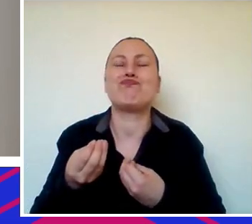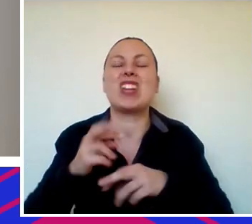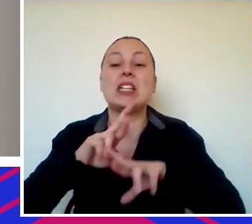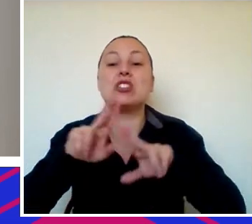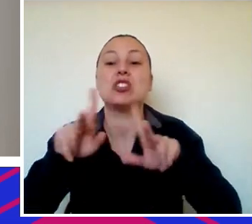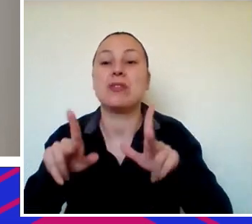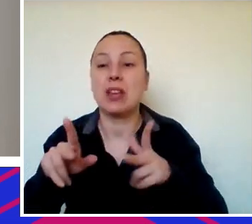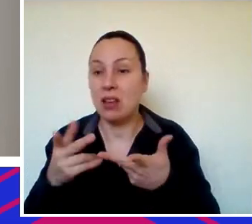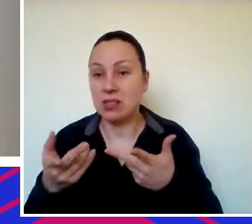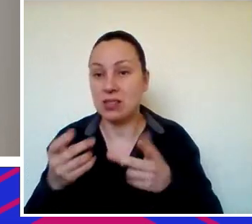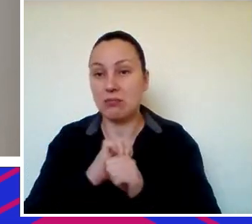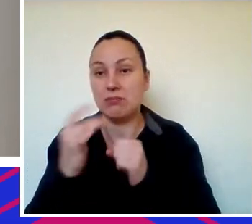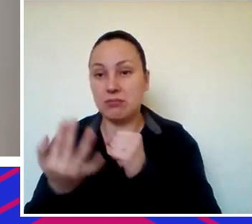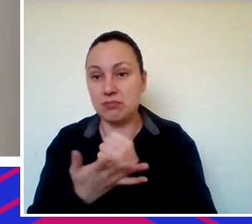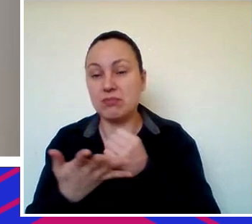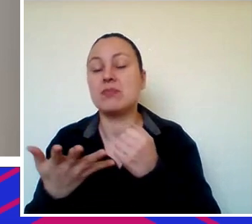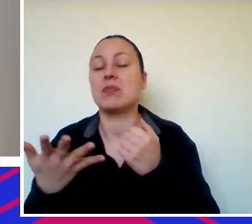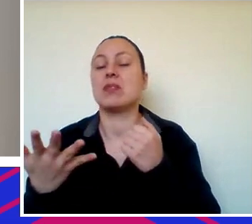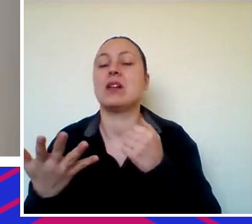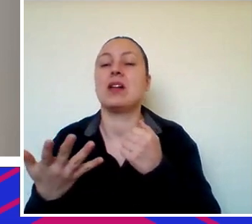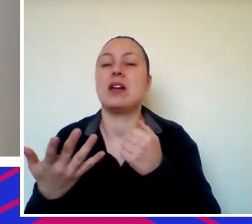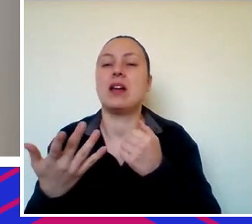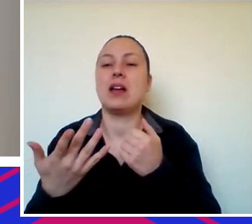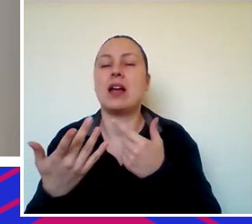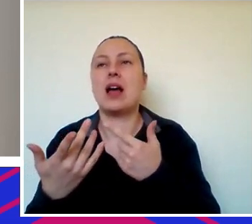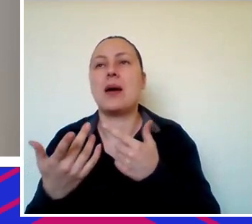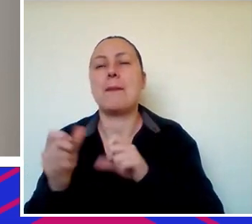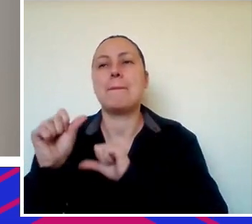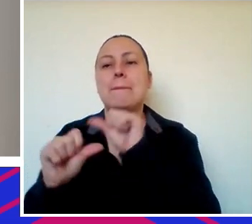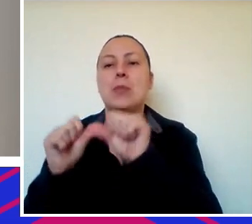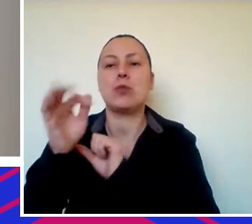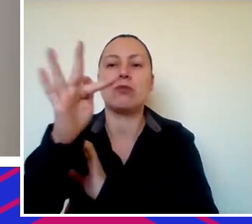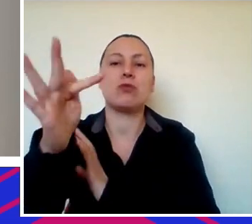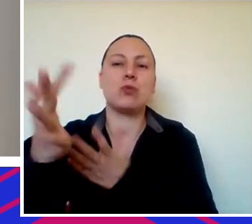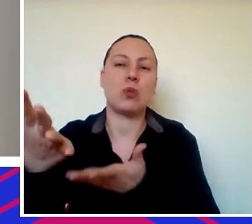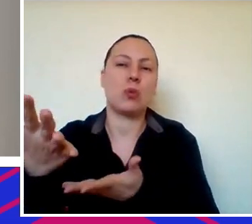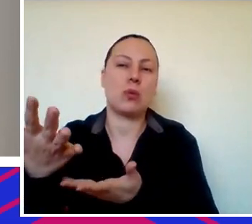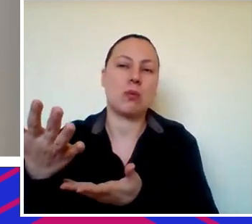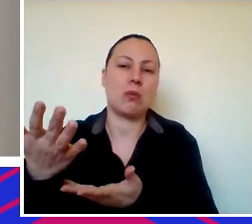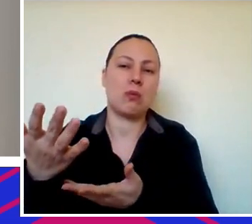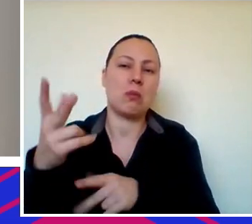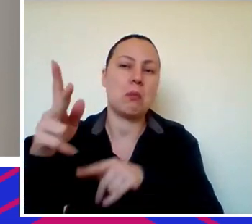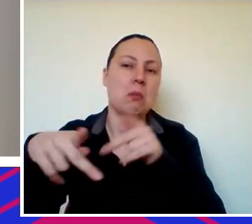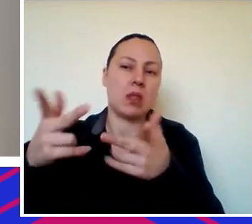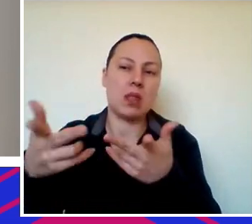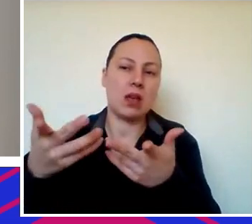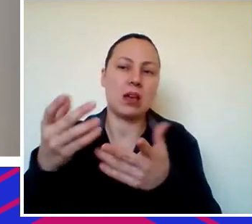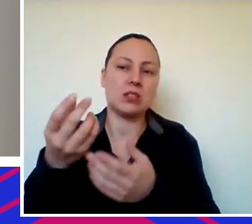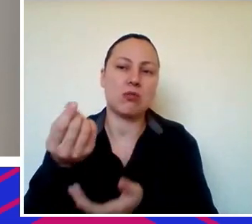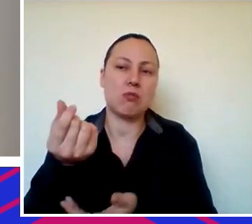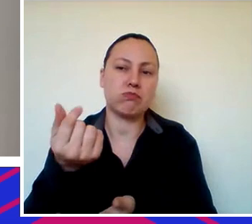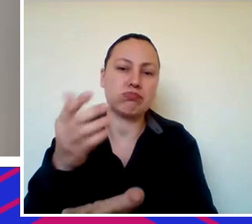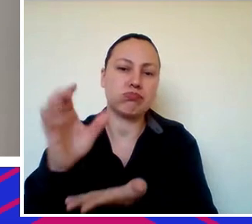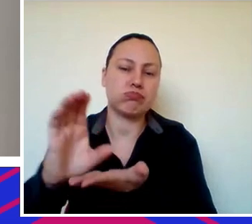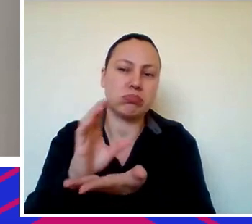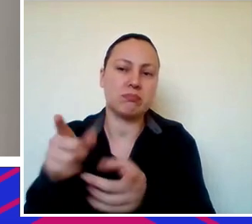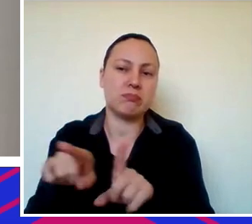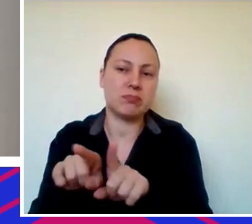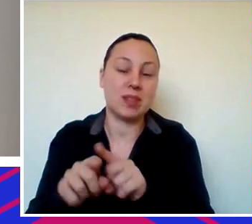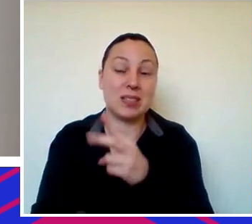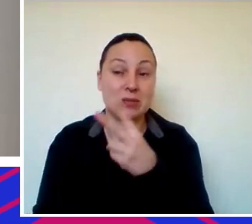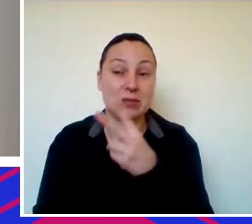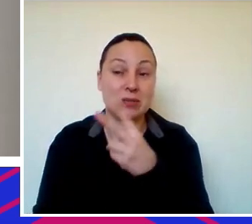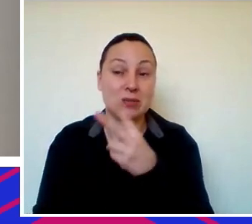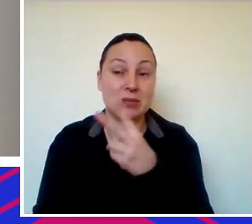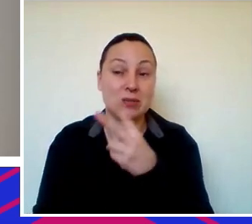a questão da pandemia trouxe para o futuro? Esse futuro do Venture Debt, futuro do capital no Brasil. Então, duas perguntas em uma só, mas